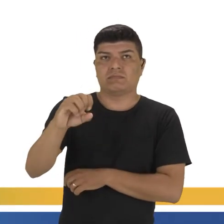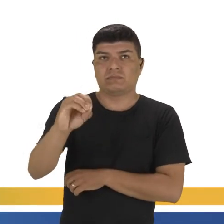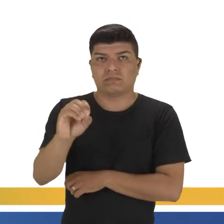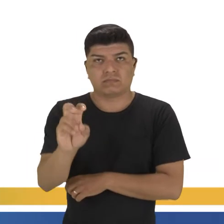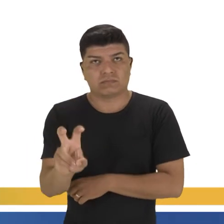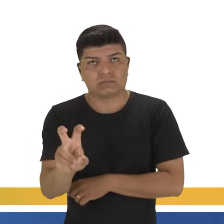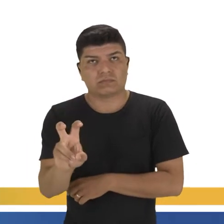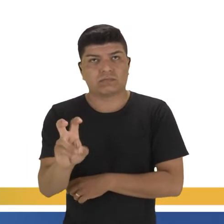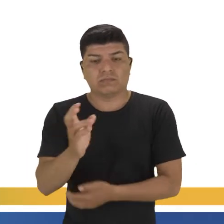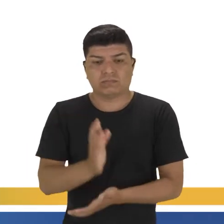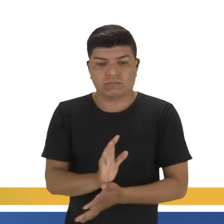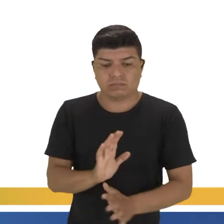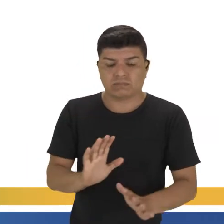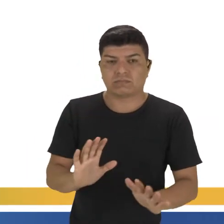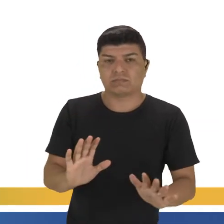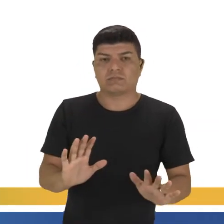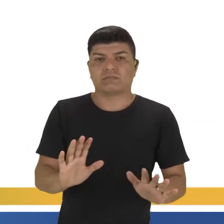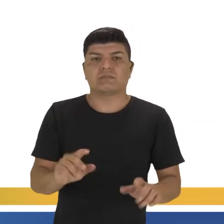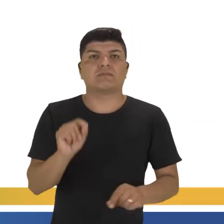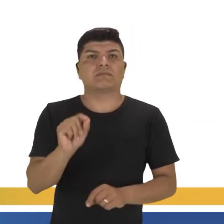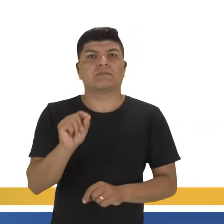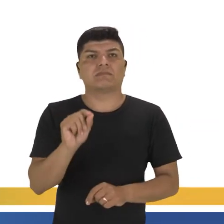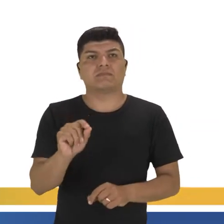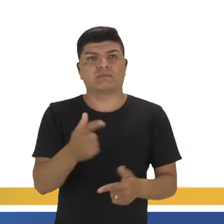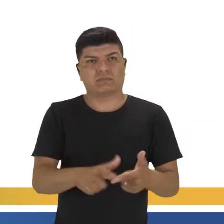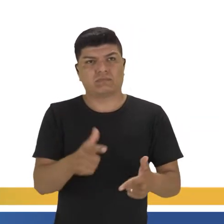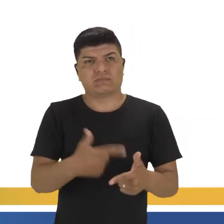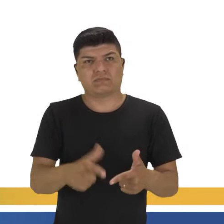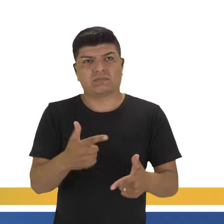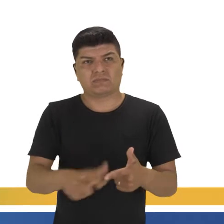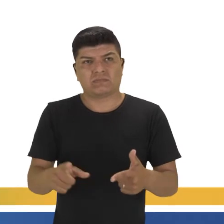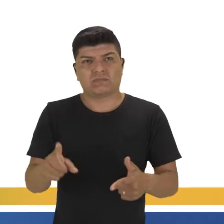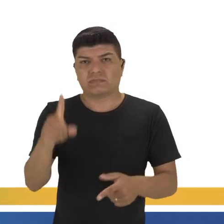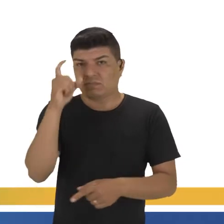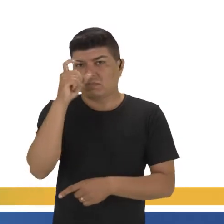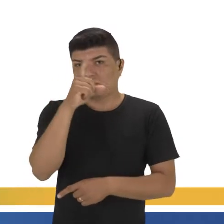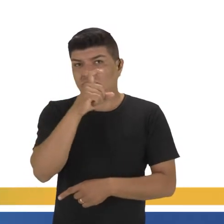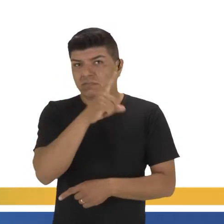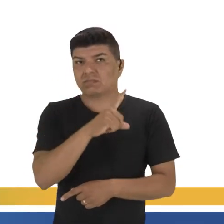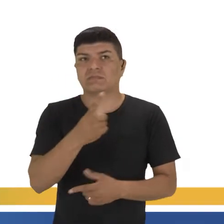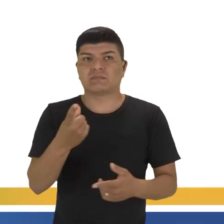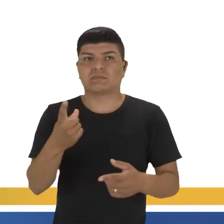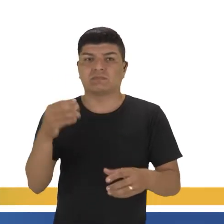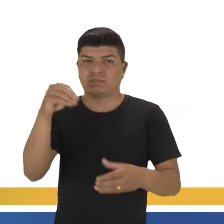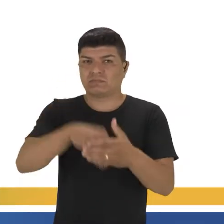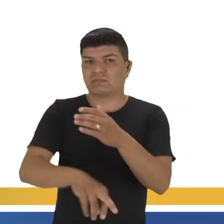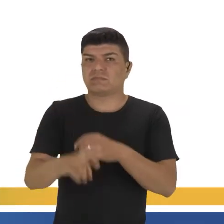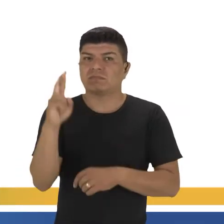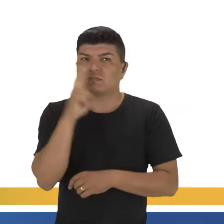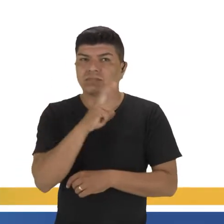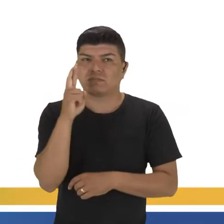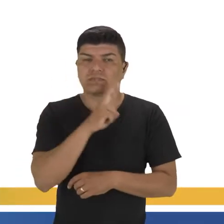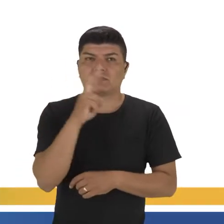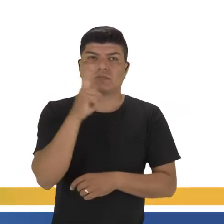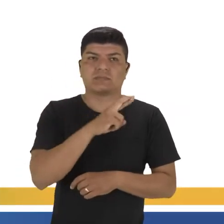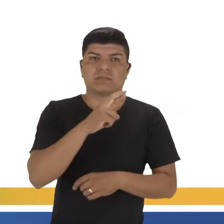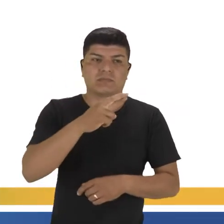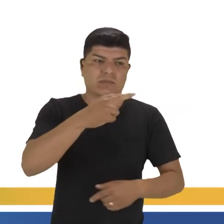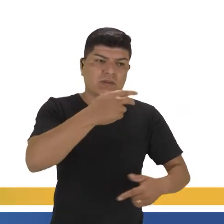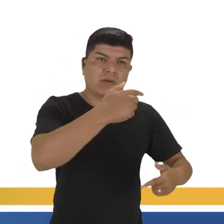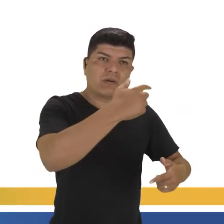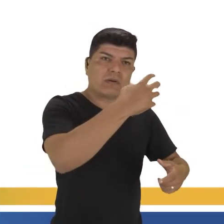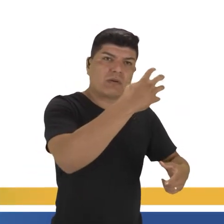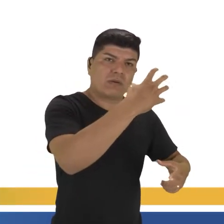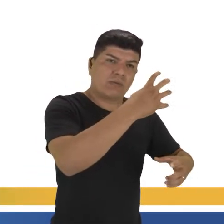ela acaba incitando problemáticas graves dentro da Rússia. Primeiramente, a Rússia participa de uma